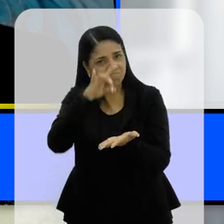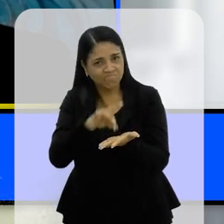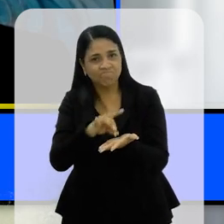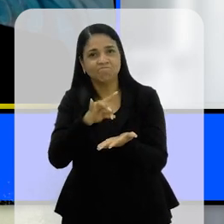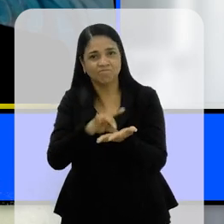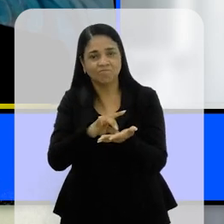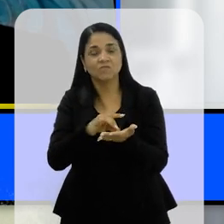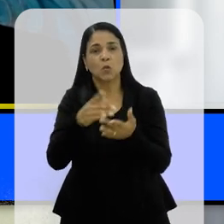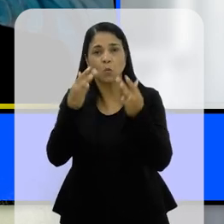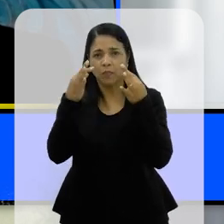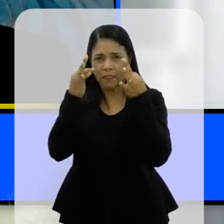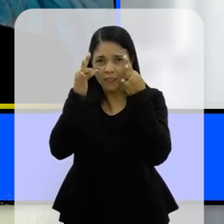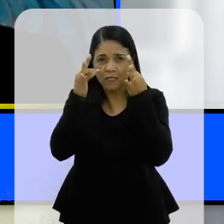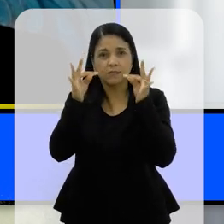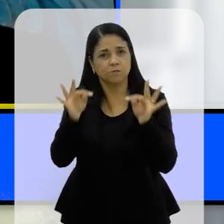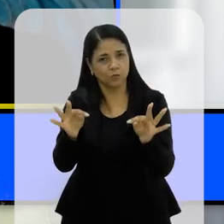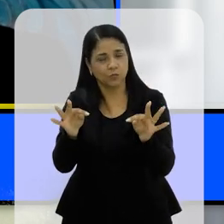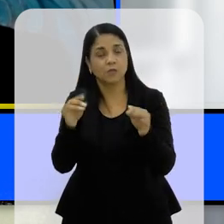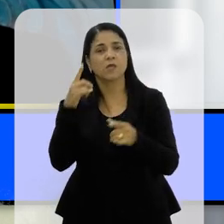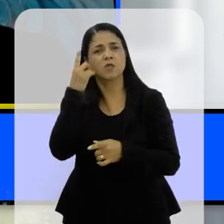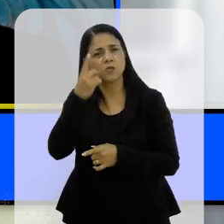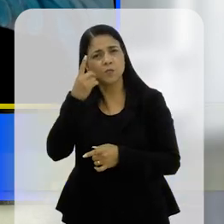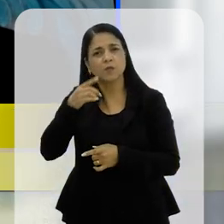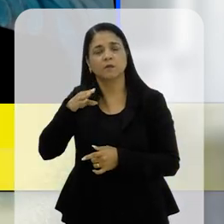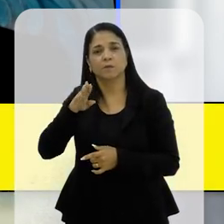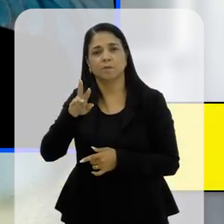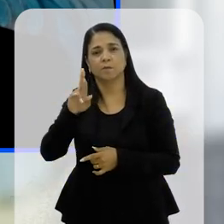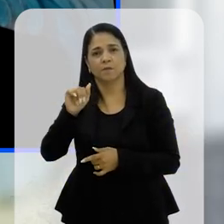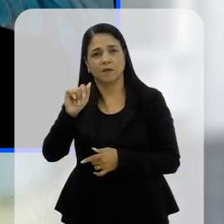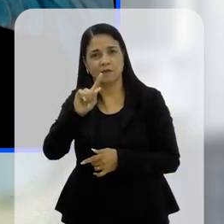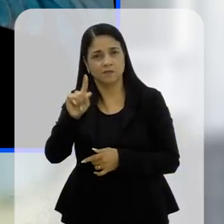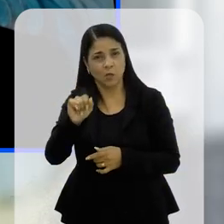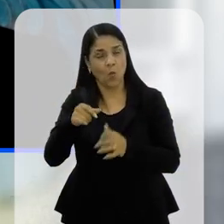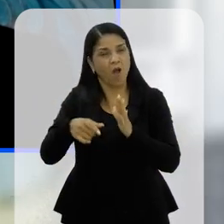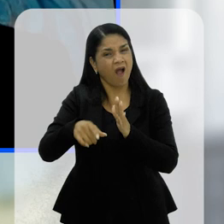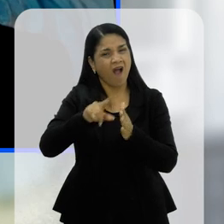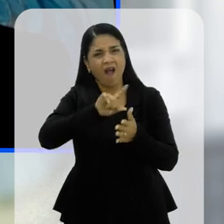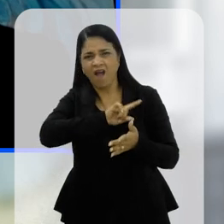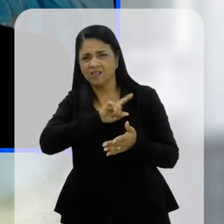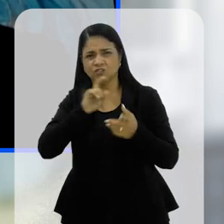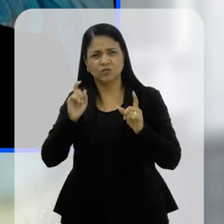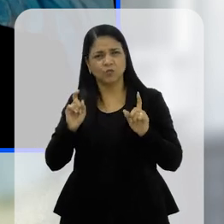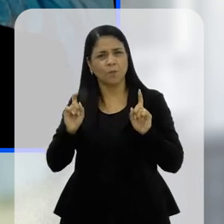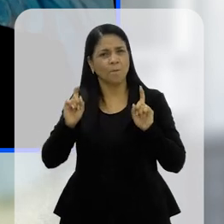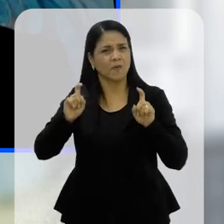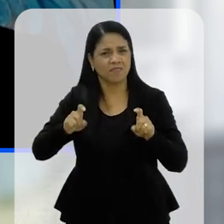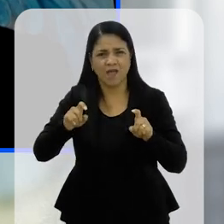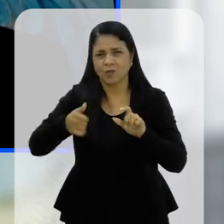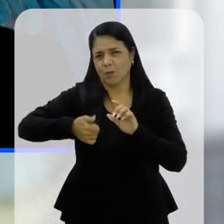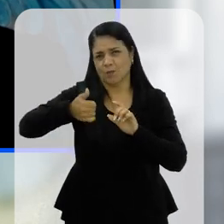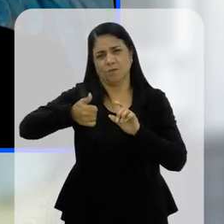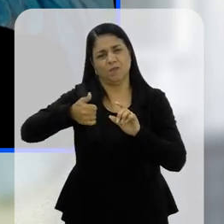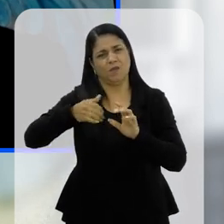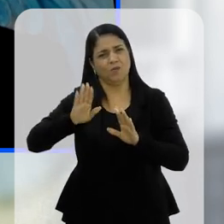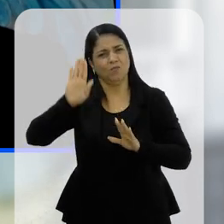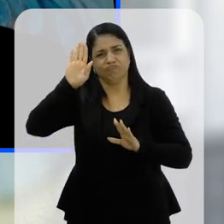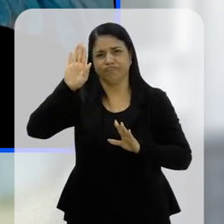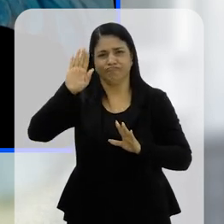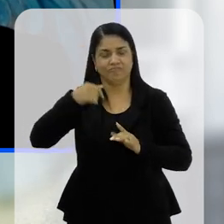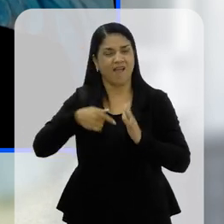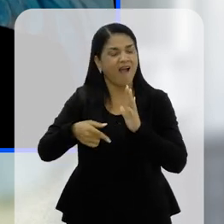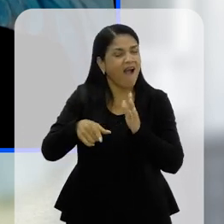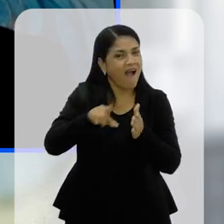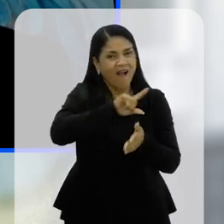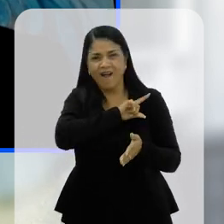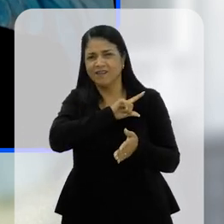E que é verdade, sim, eu sou testemunha de que o deputado Brazão, muito antes da sua primeira